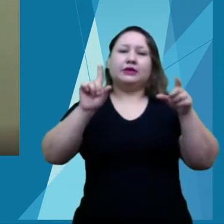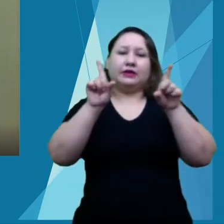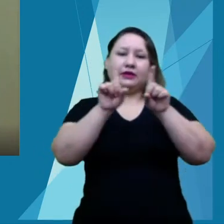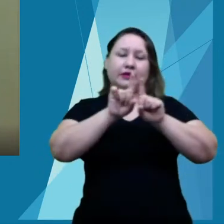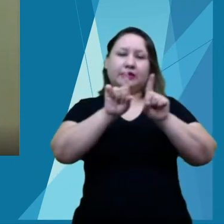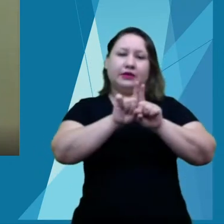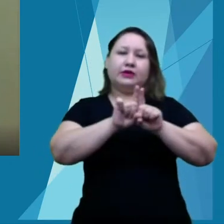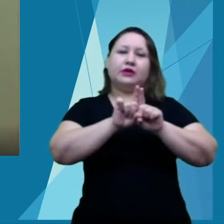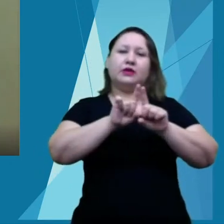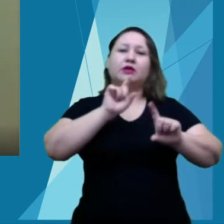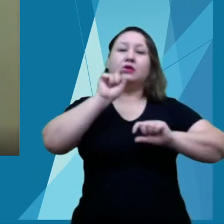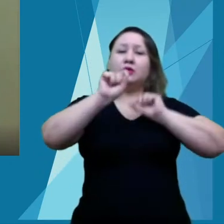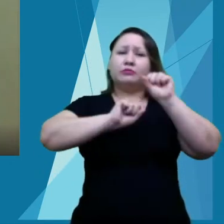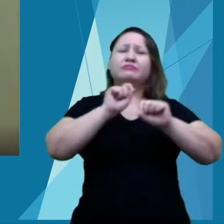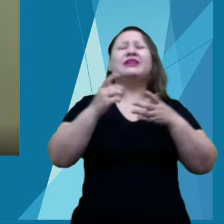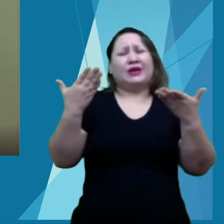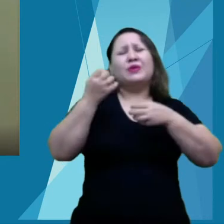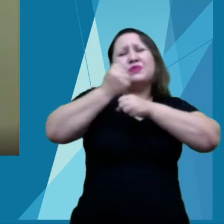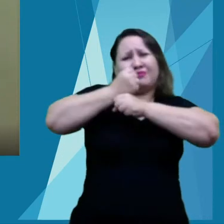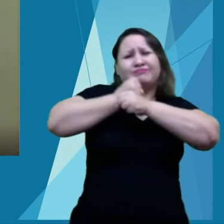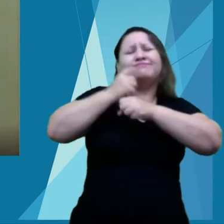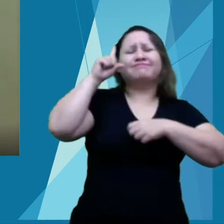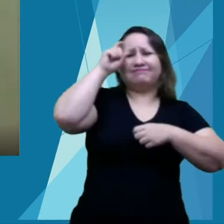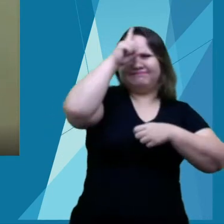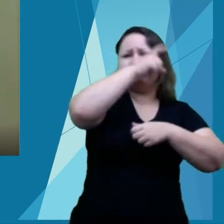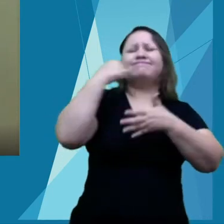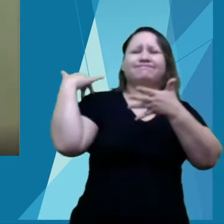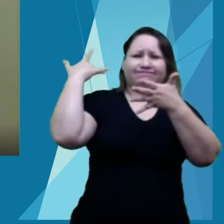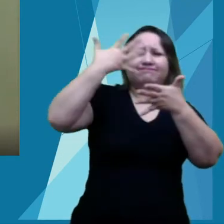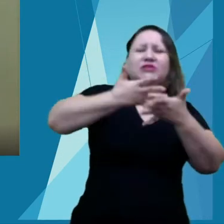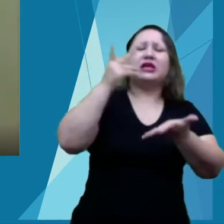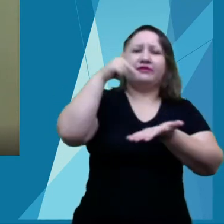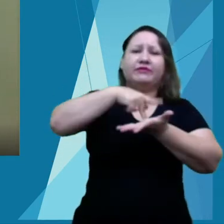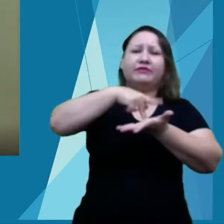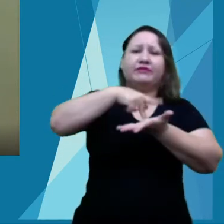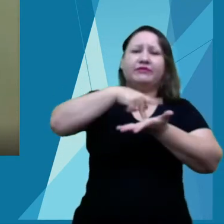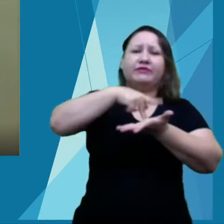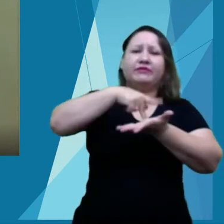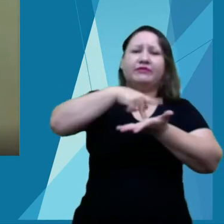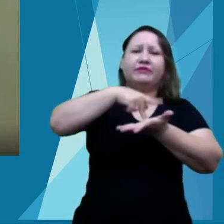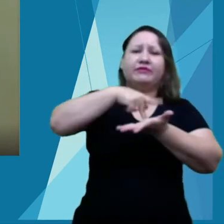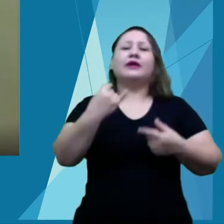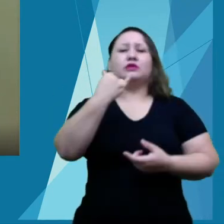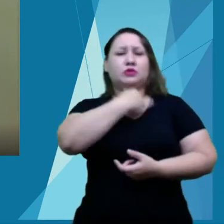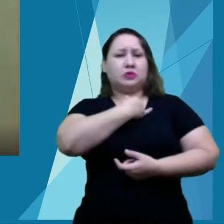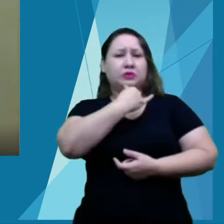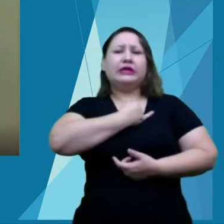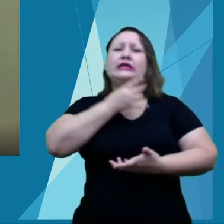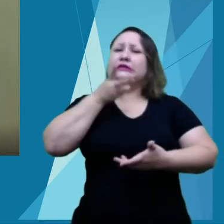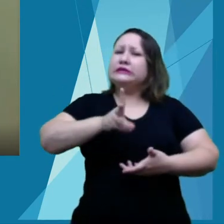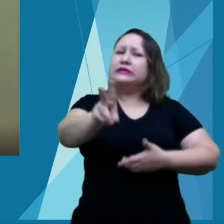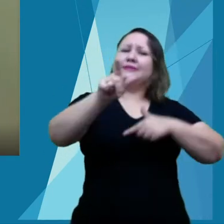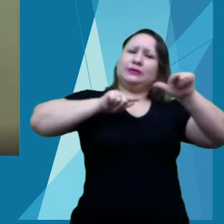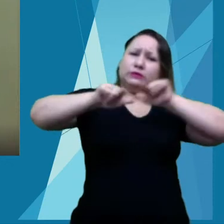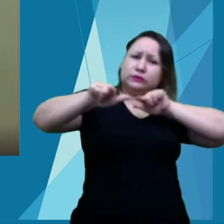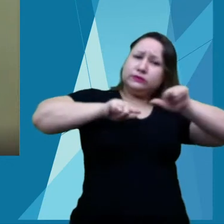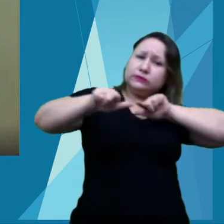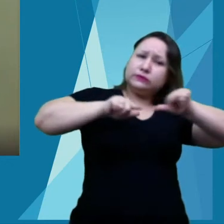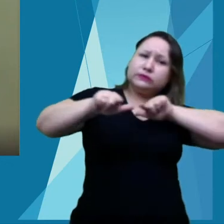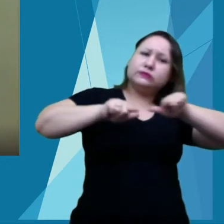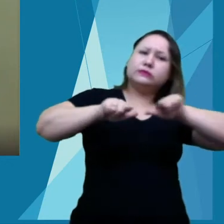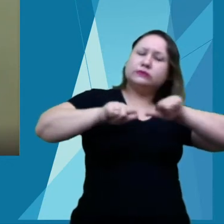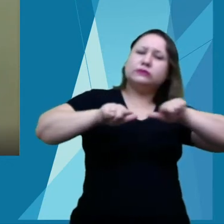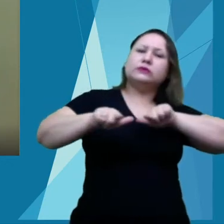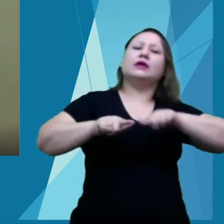ano muito difícil para todos nós, mas, de facto, tem cumprido o seu papel durante os momentos de